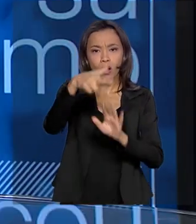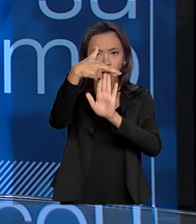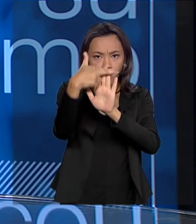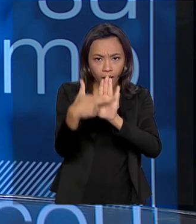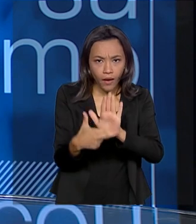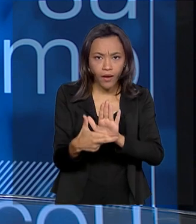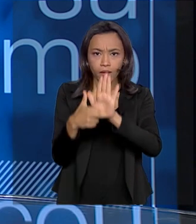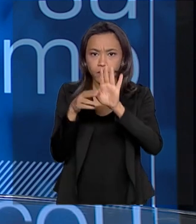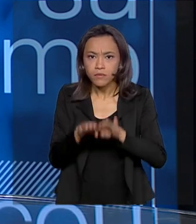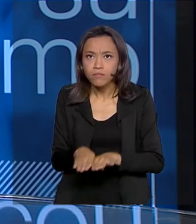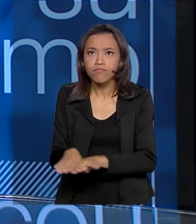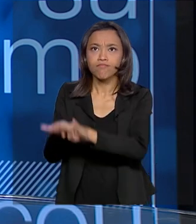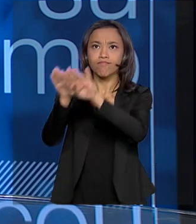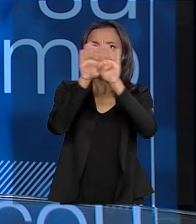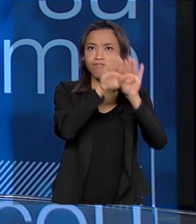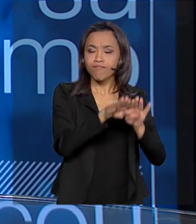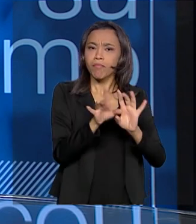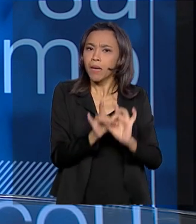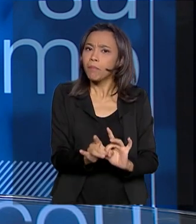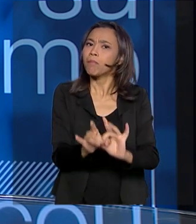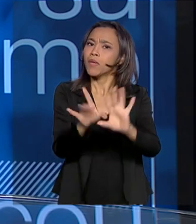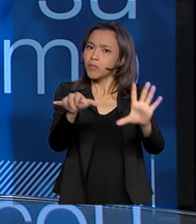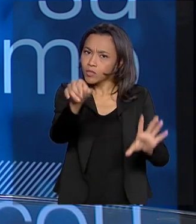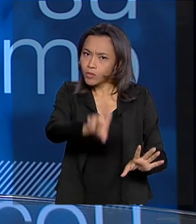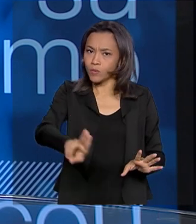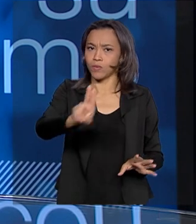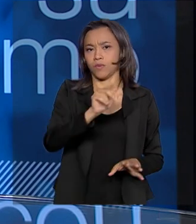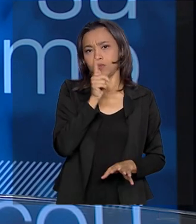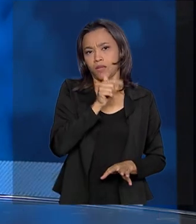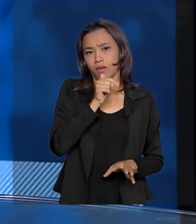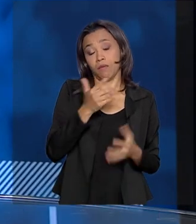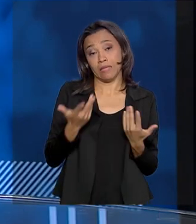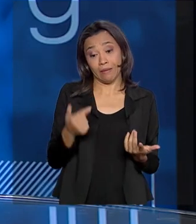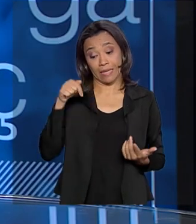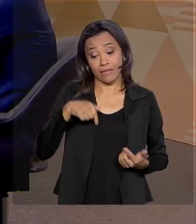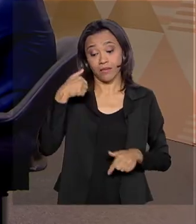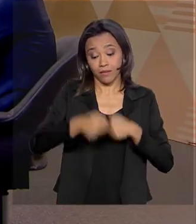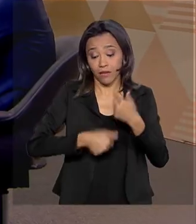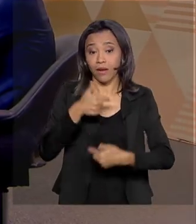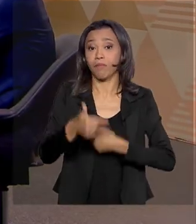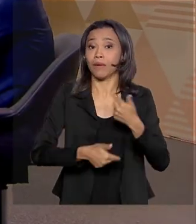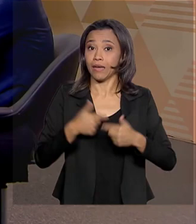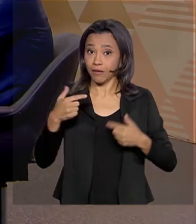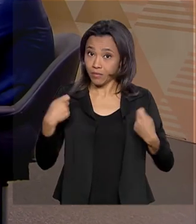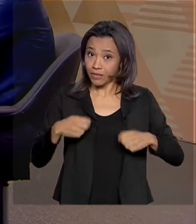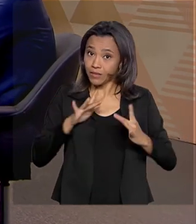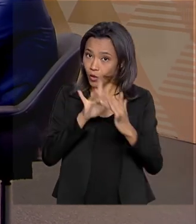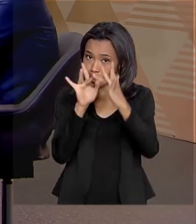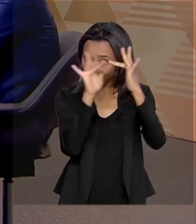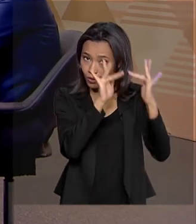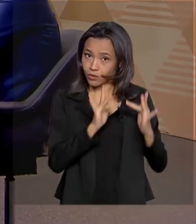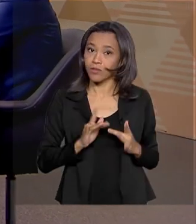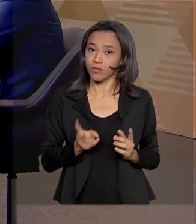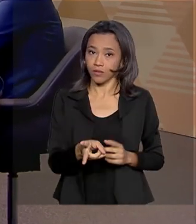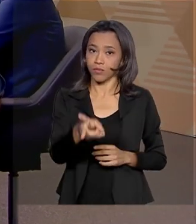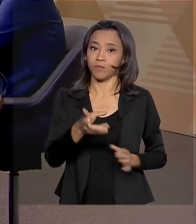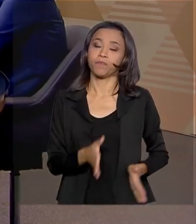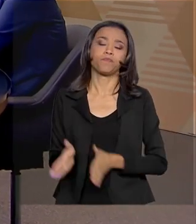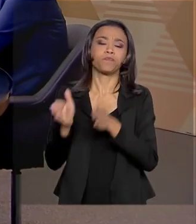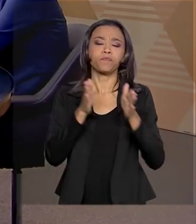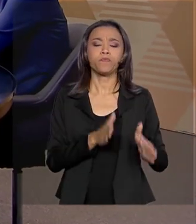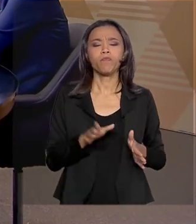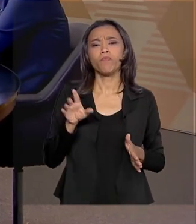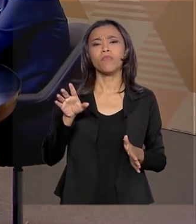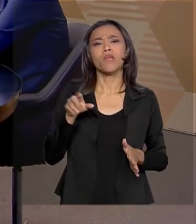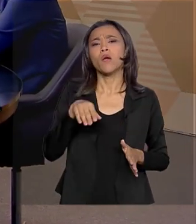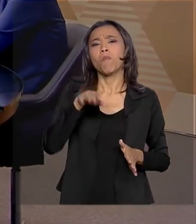termos critérios para autorizar o uso de água. Então, esse trabalho tem que ser sempre muito articulado. Uma dessas regiões